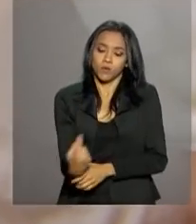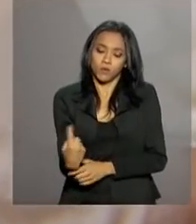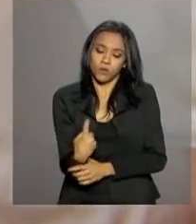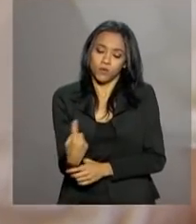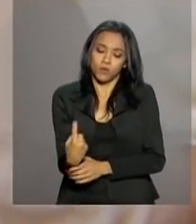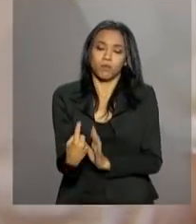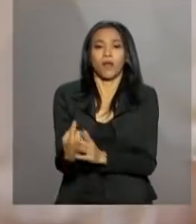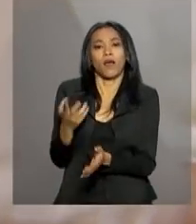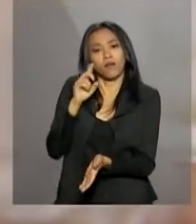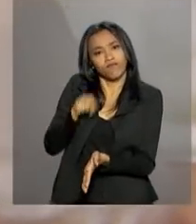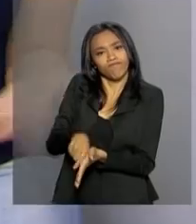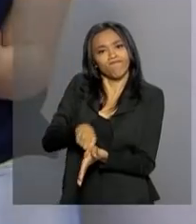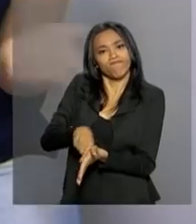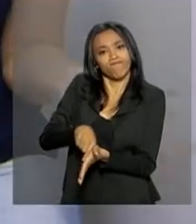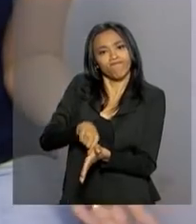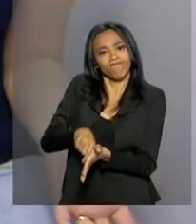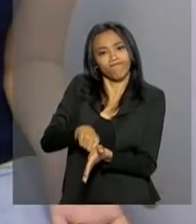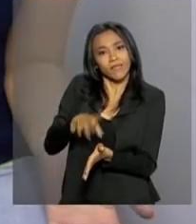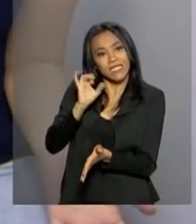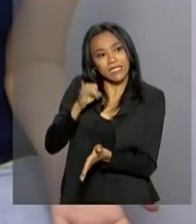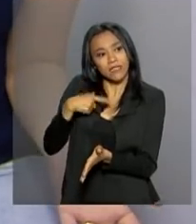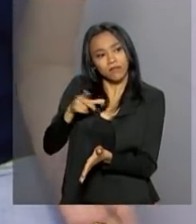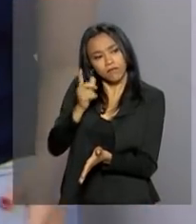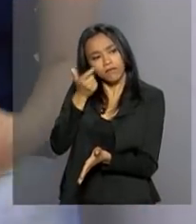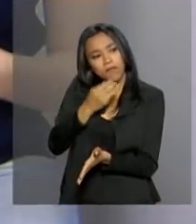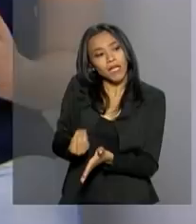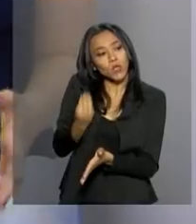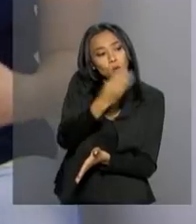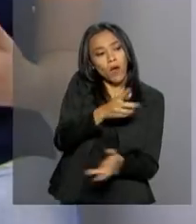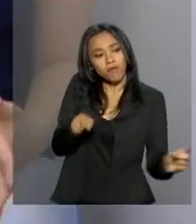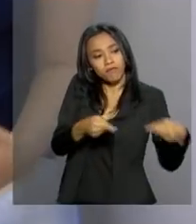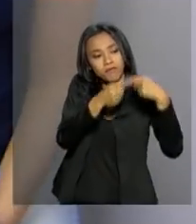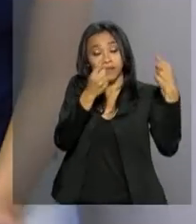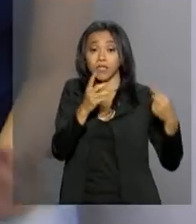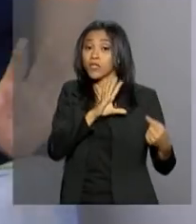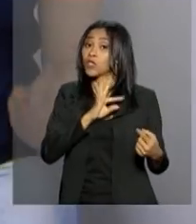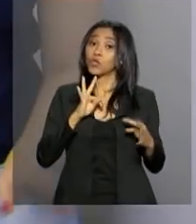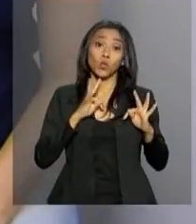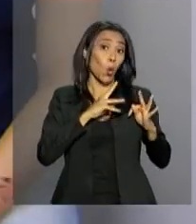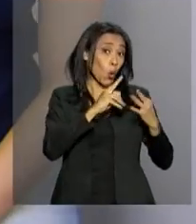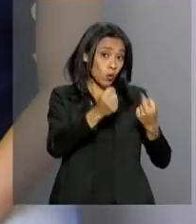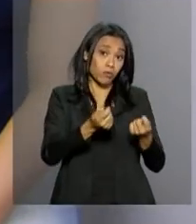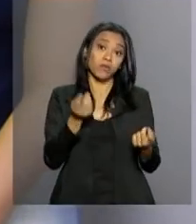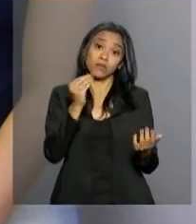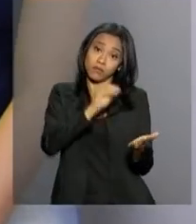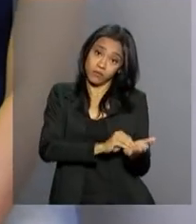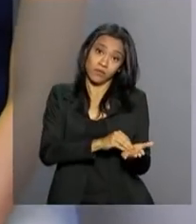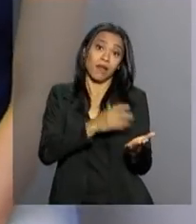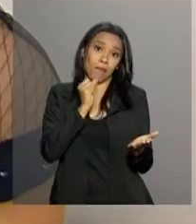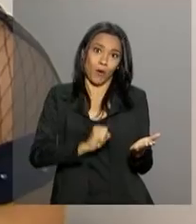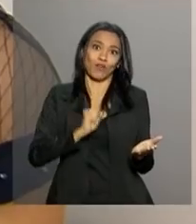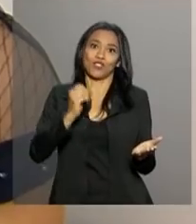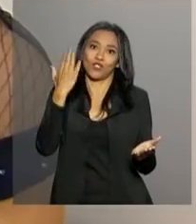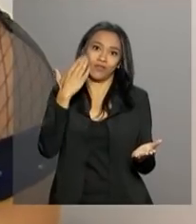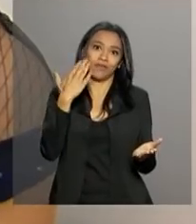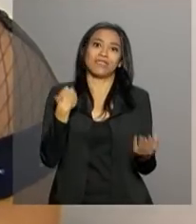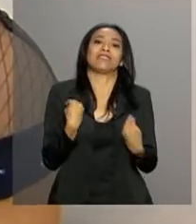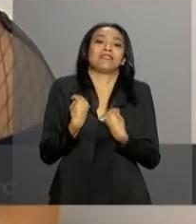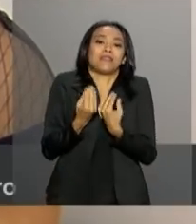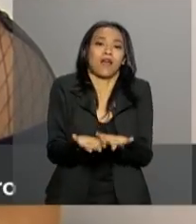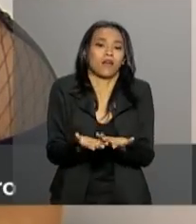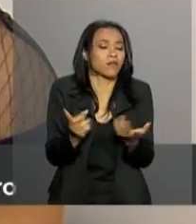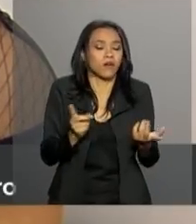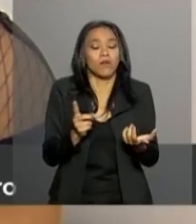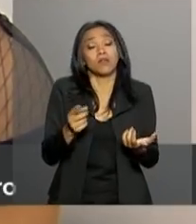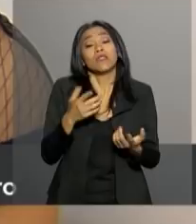compatibilidade genética. Mas nem todo mundo que se cadastra pode um dia realmente se tornar um doador. Doenças que impedem